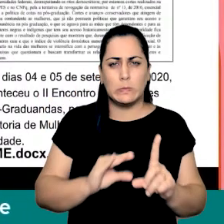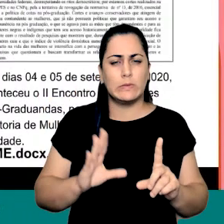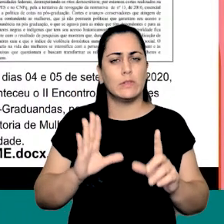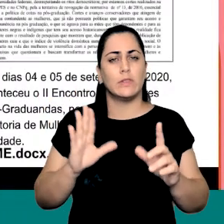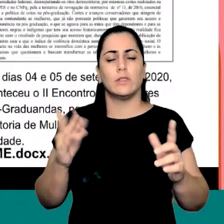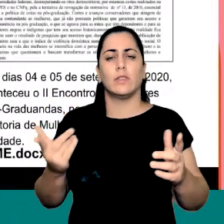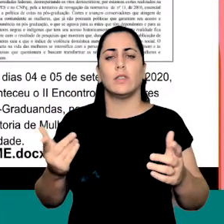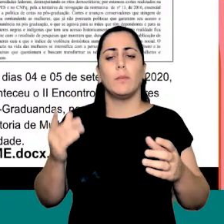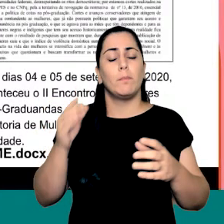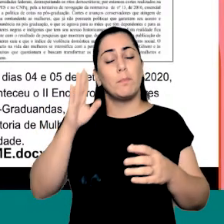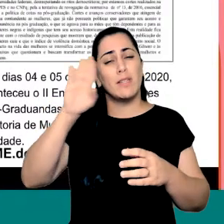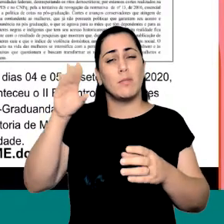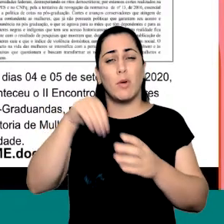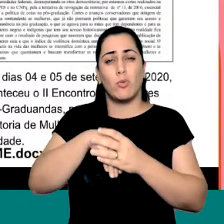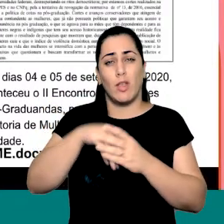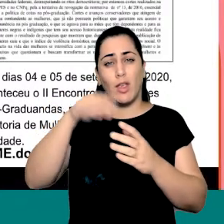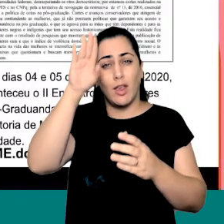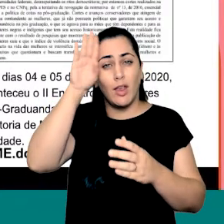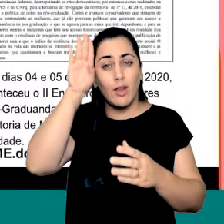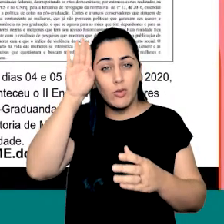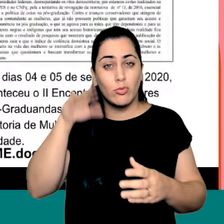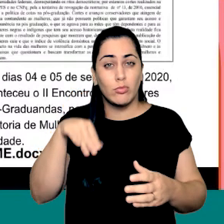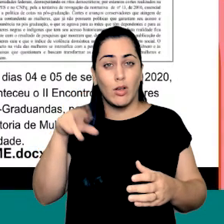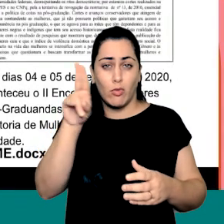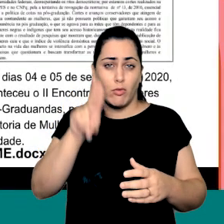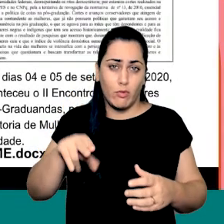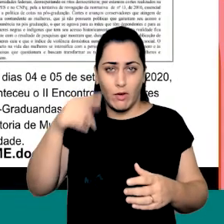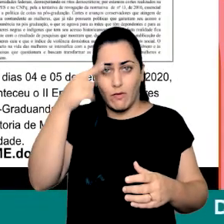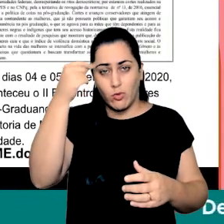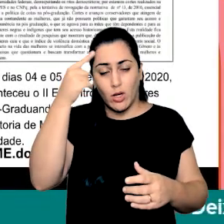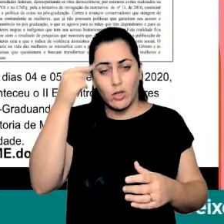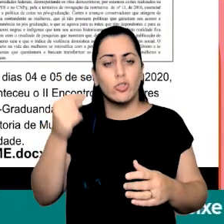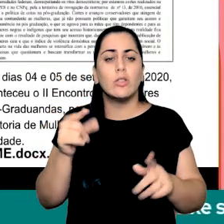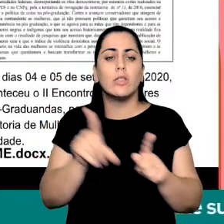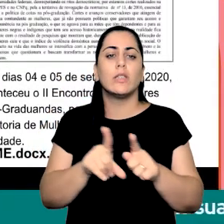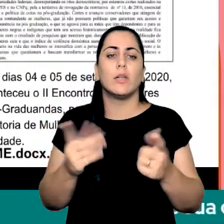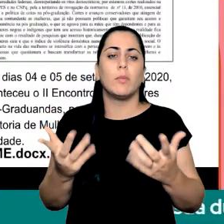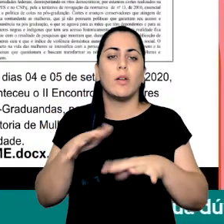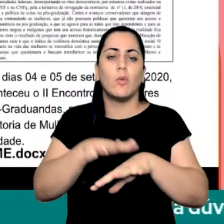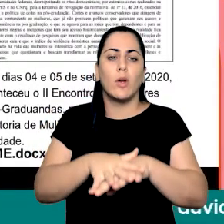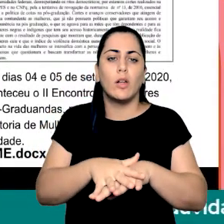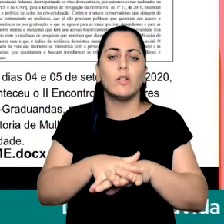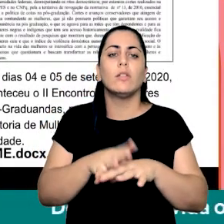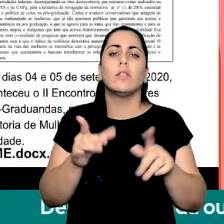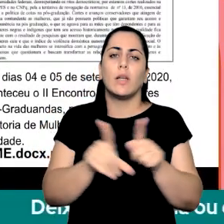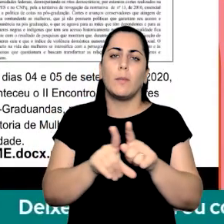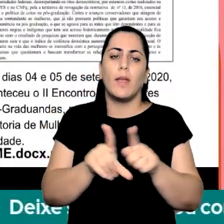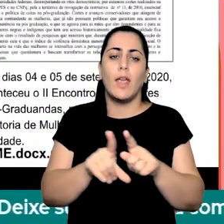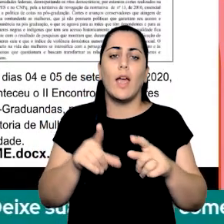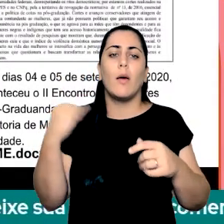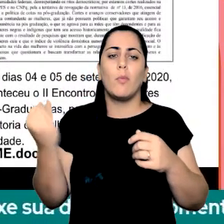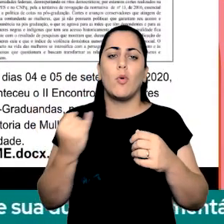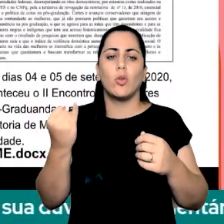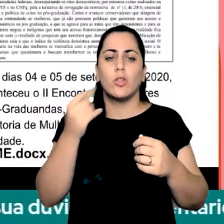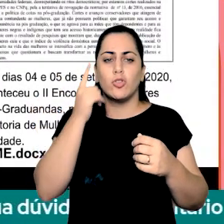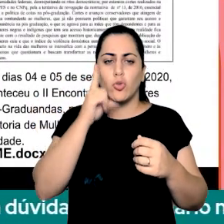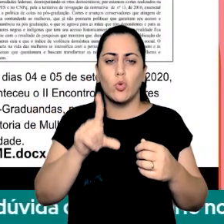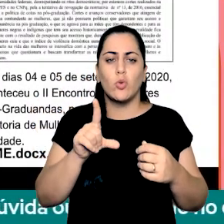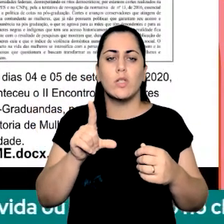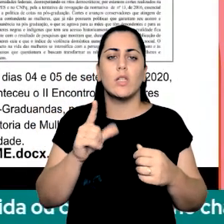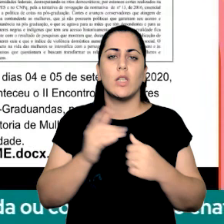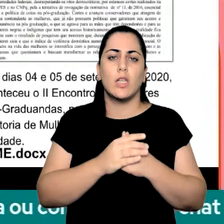em diferentes eixos tá pessoal e travar a luta pela inclusão de direito à licença à maternidade com extensão de bolsa